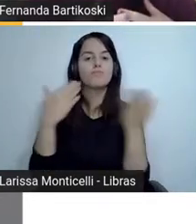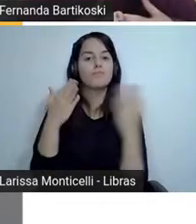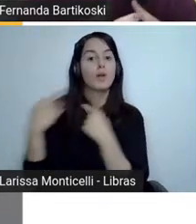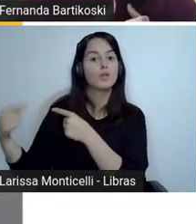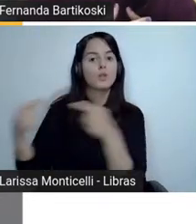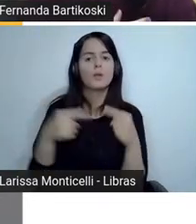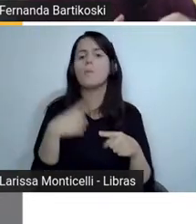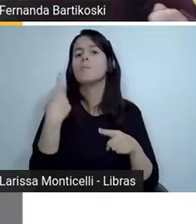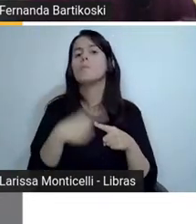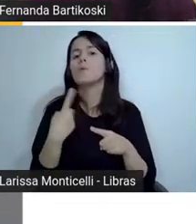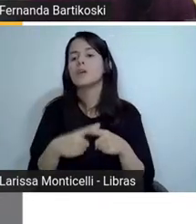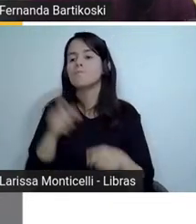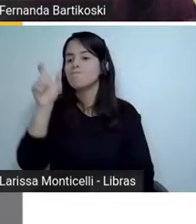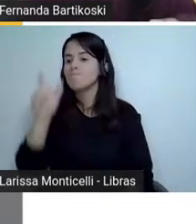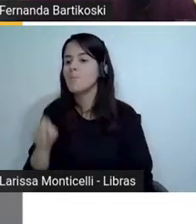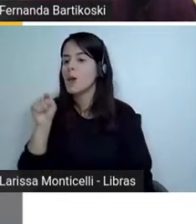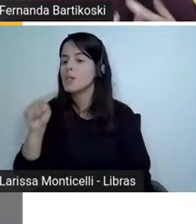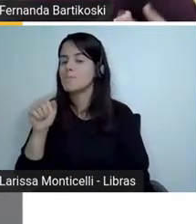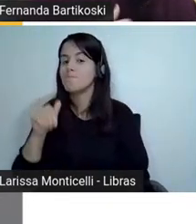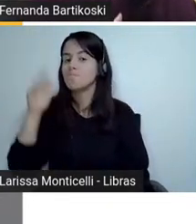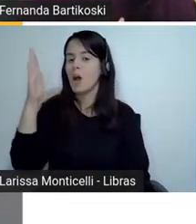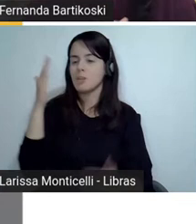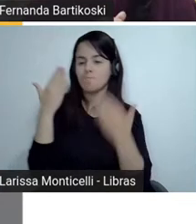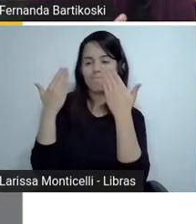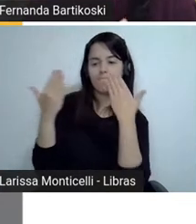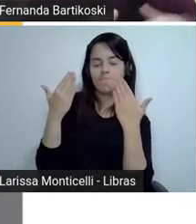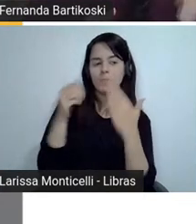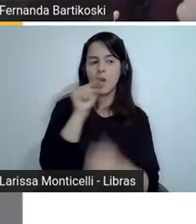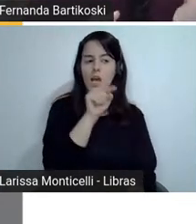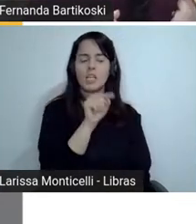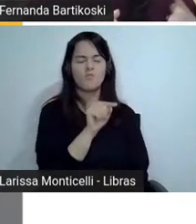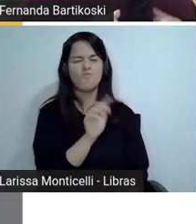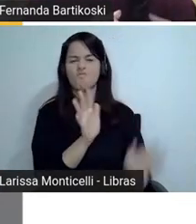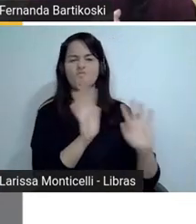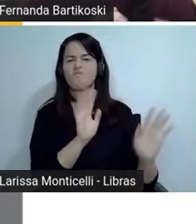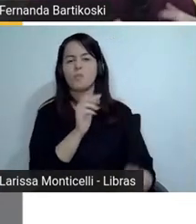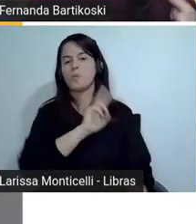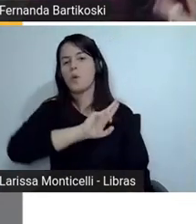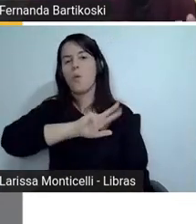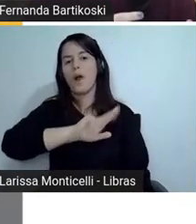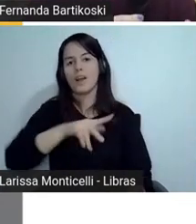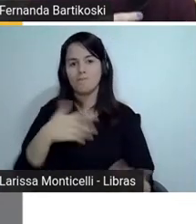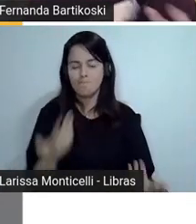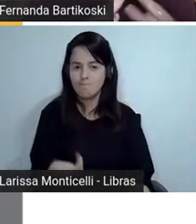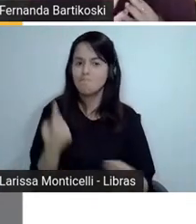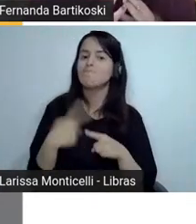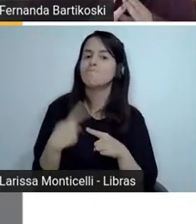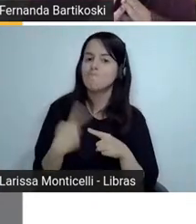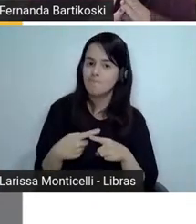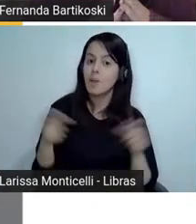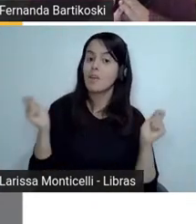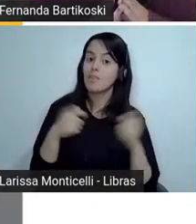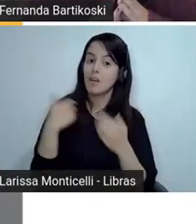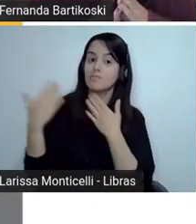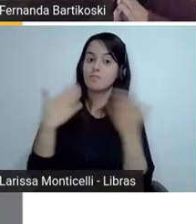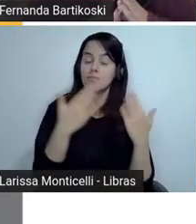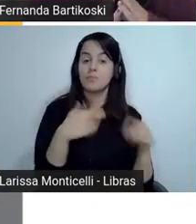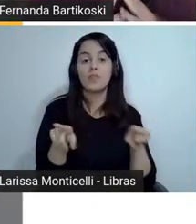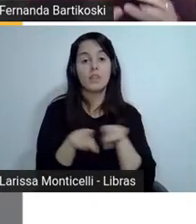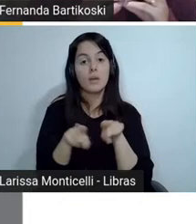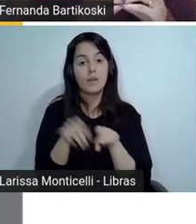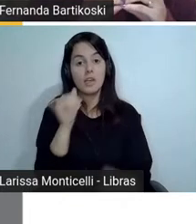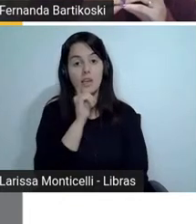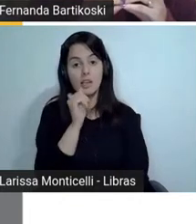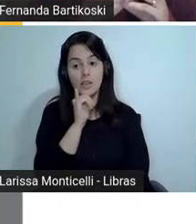peça para os alunos registrarem no caderno suas respostas para depois confirmar quando realizarem a leitura completa do texto